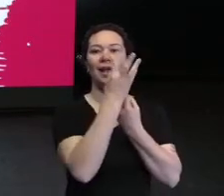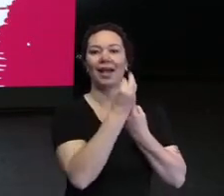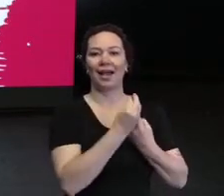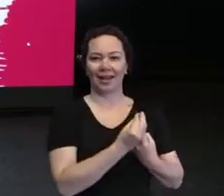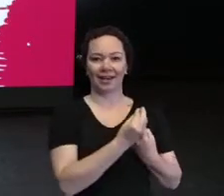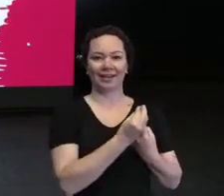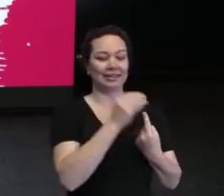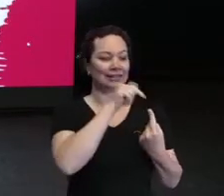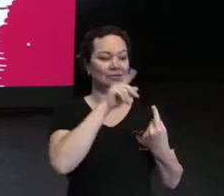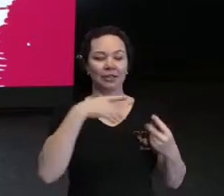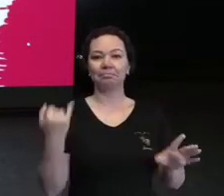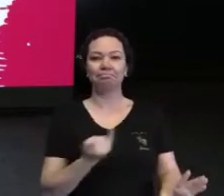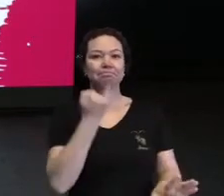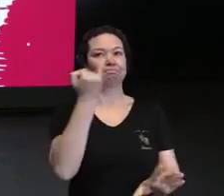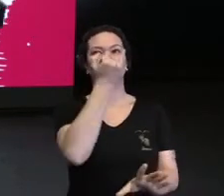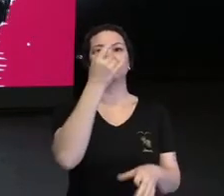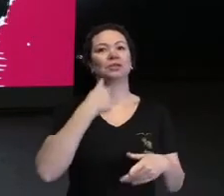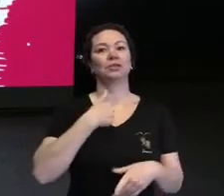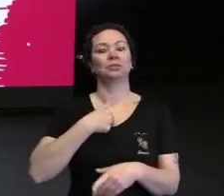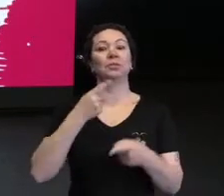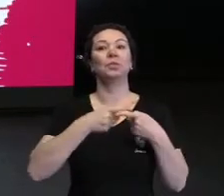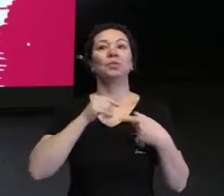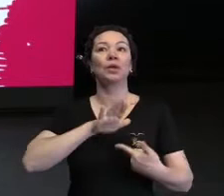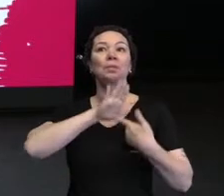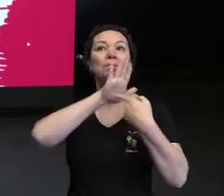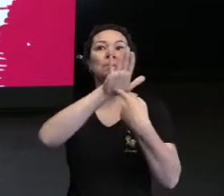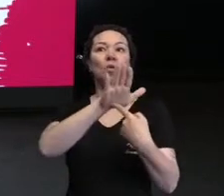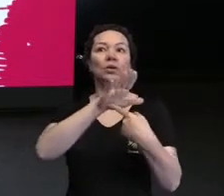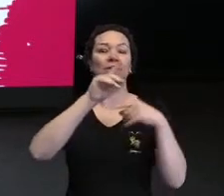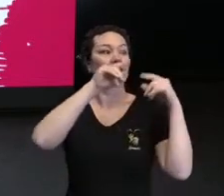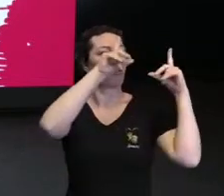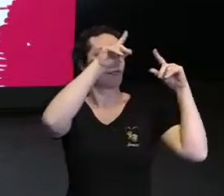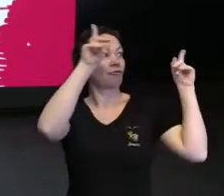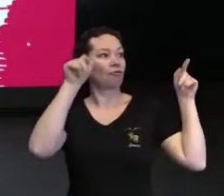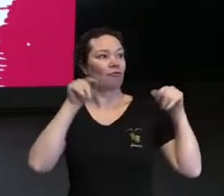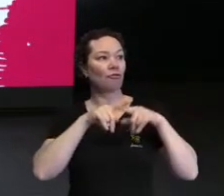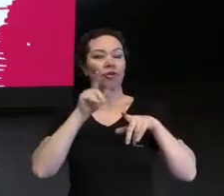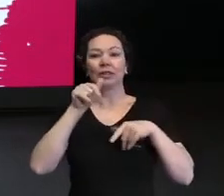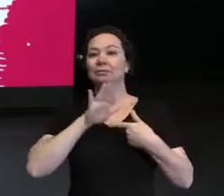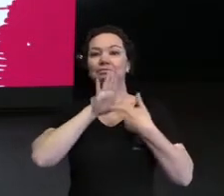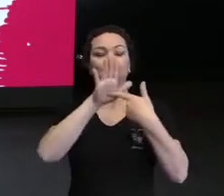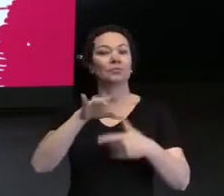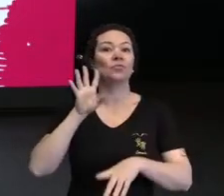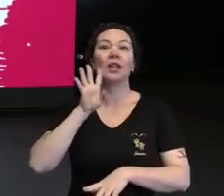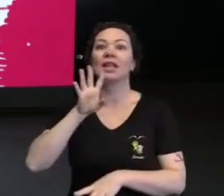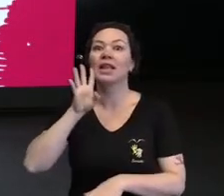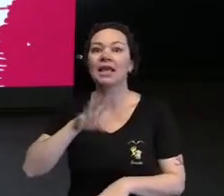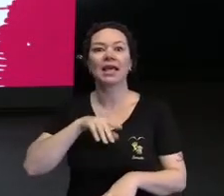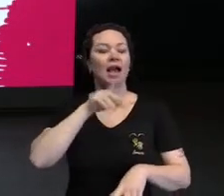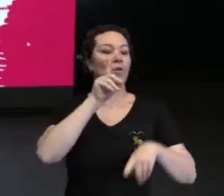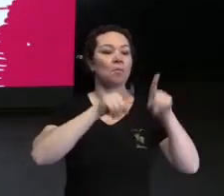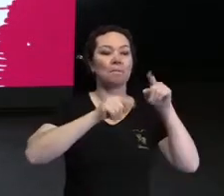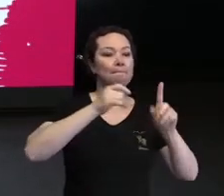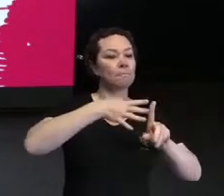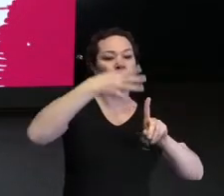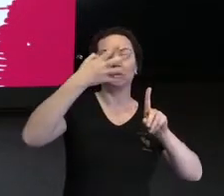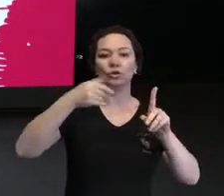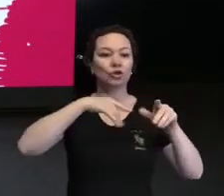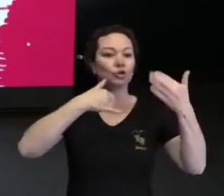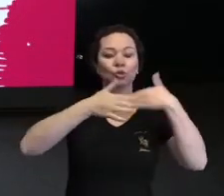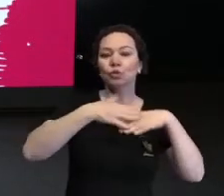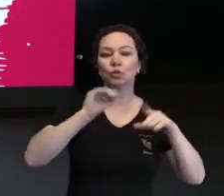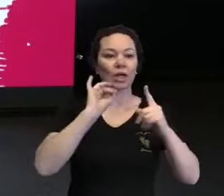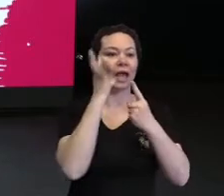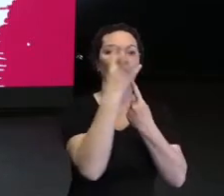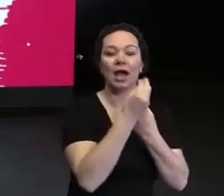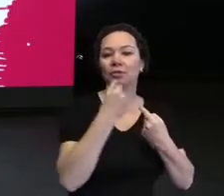mim, ela é muito emblemática, porque ela traz a questão da pluralidade, do espectro de cores. E a arte para